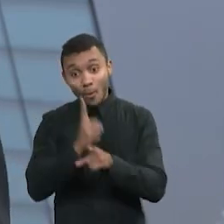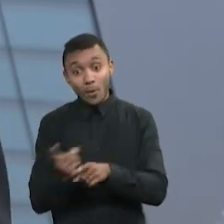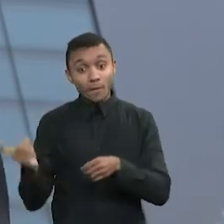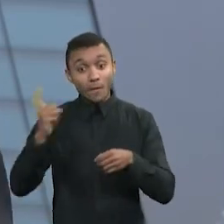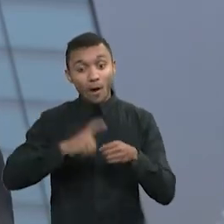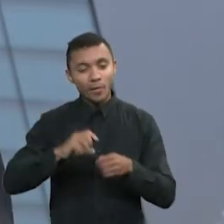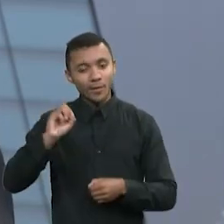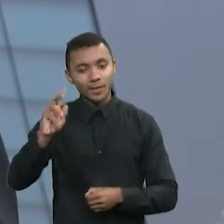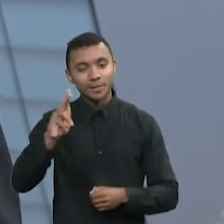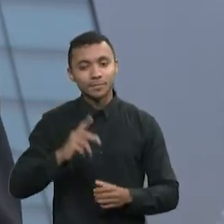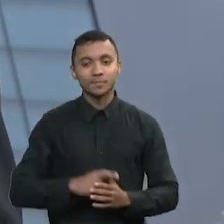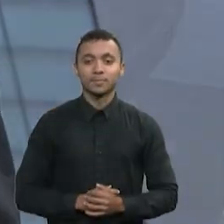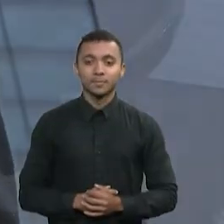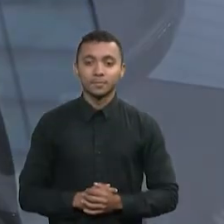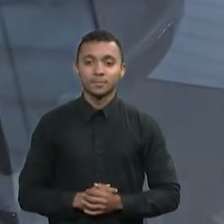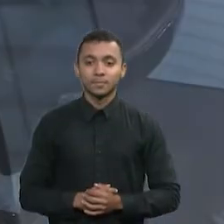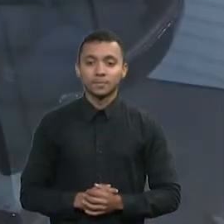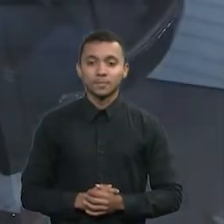Até lá.